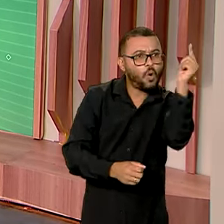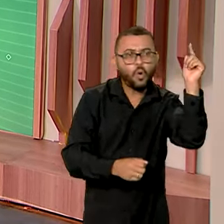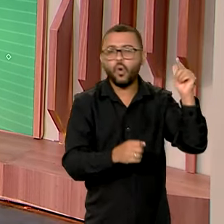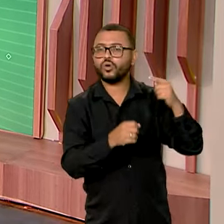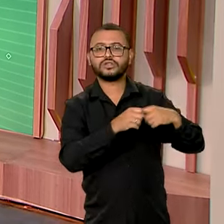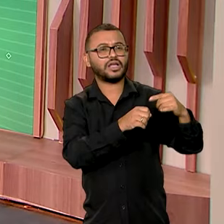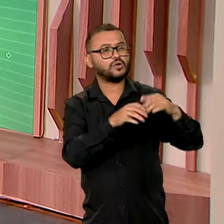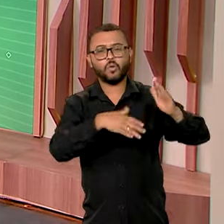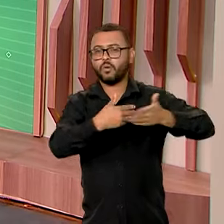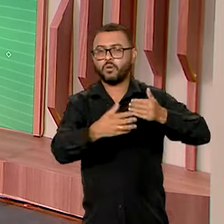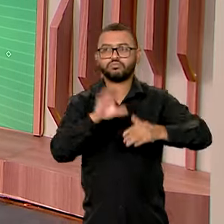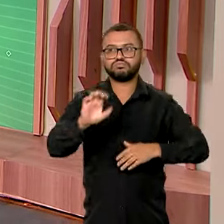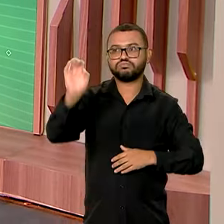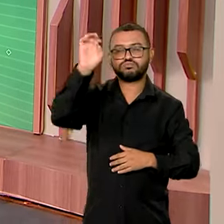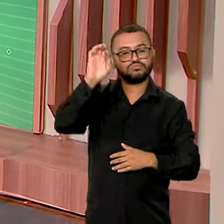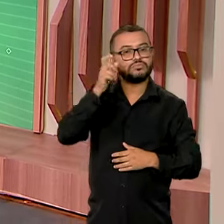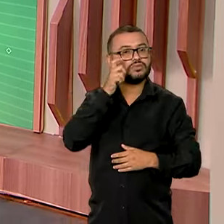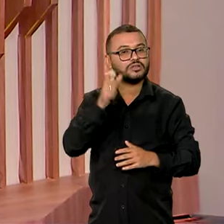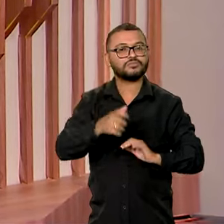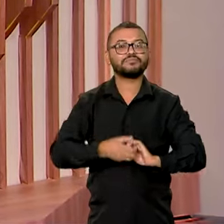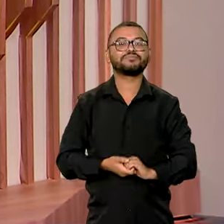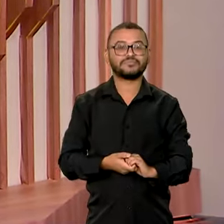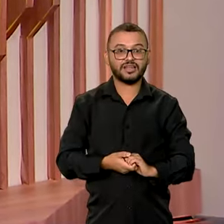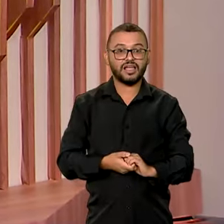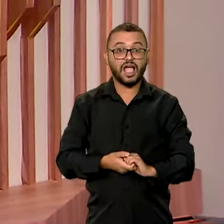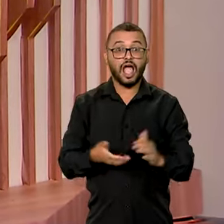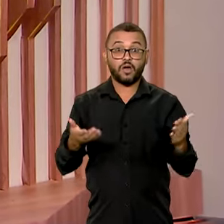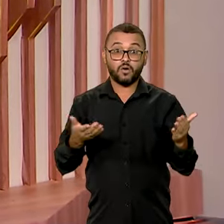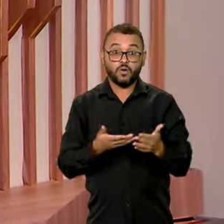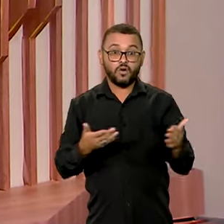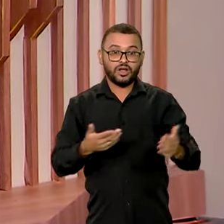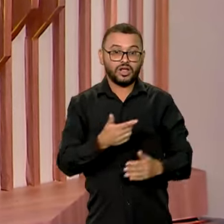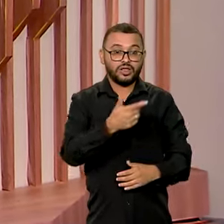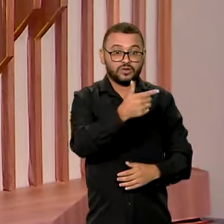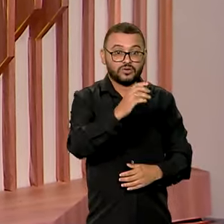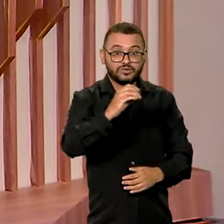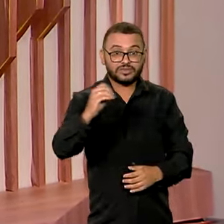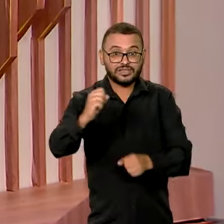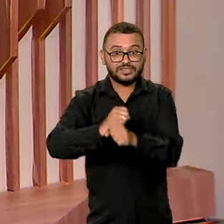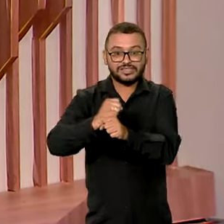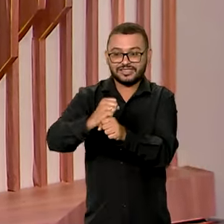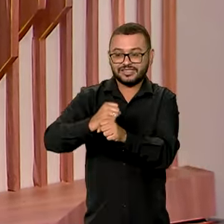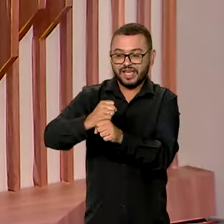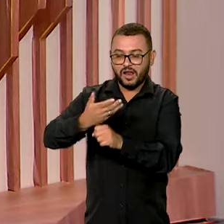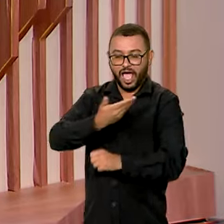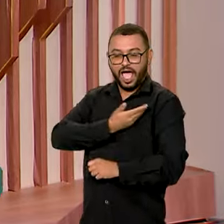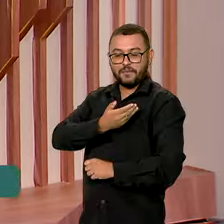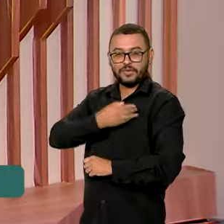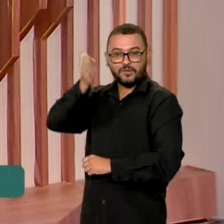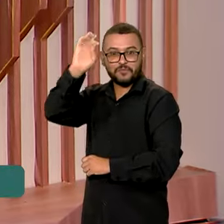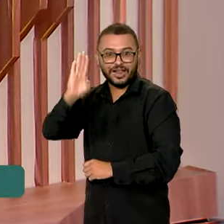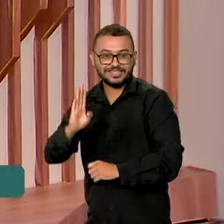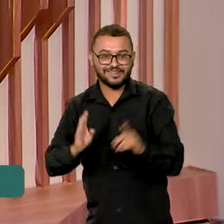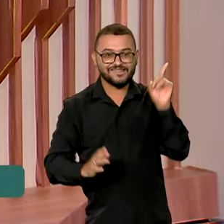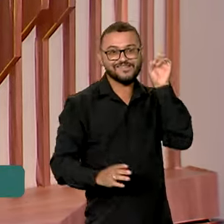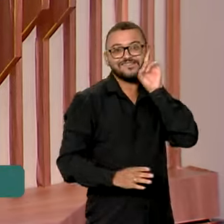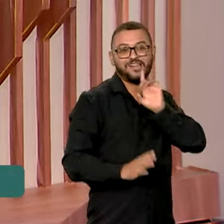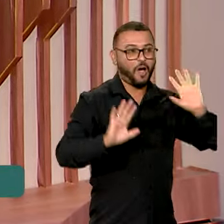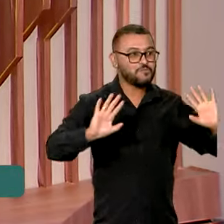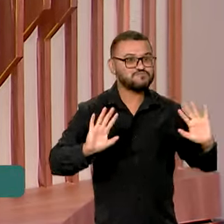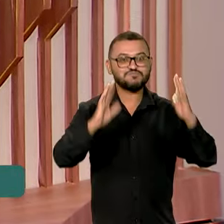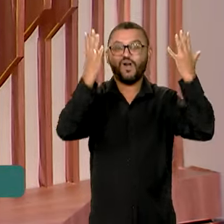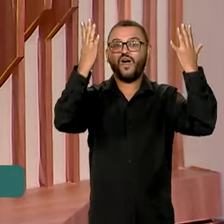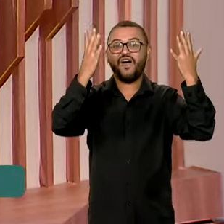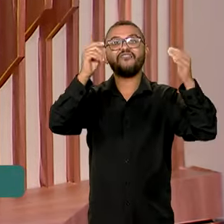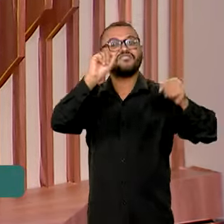alguma região do país do seu interesse. E os 200 anos de amizade entre Brasil e Estados Unidos foram comemorados com